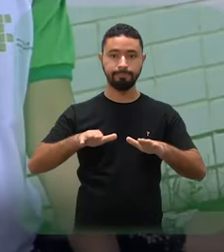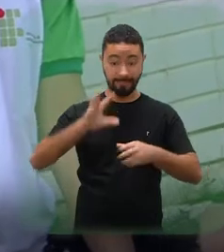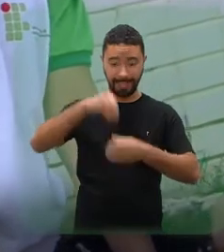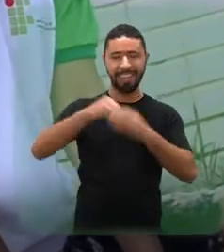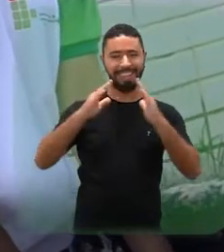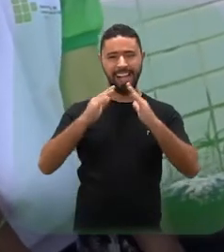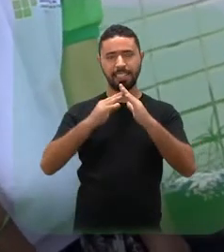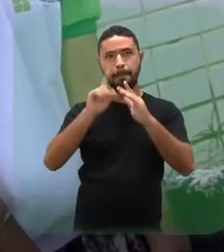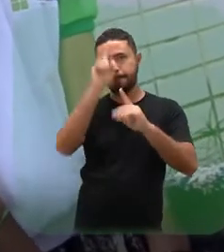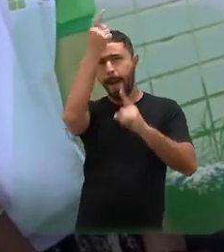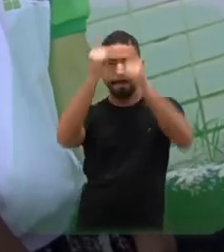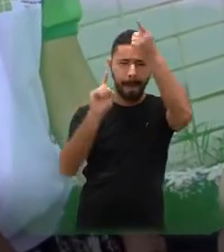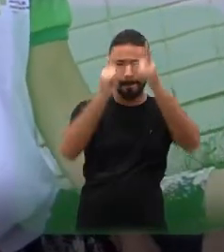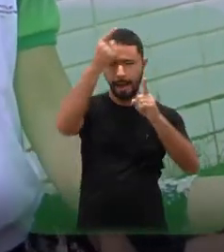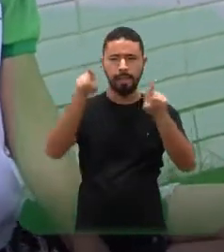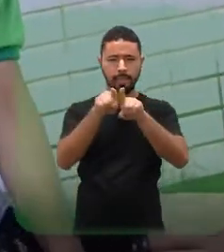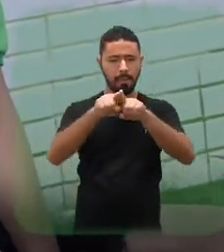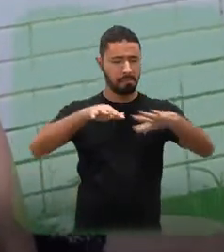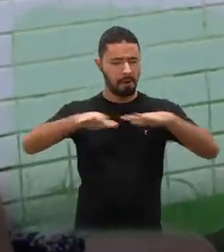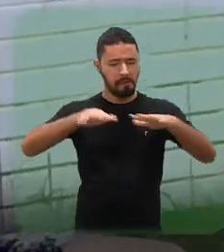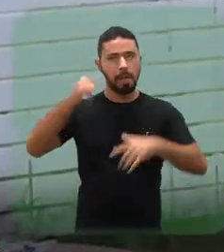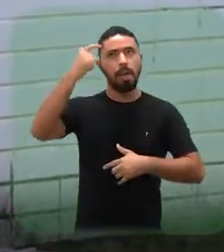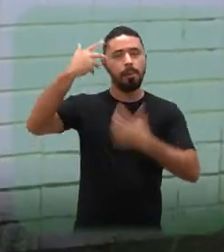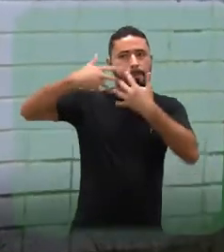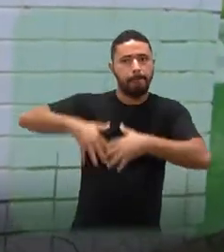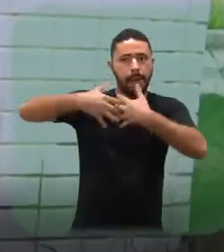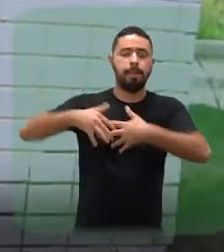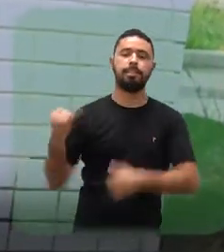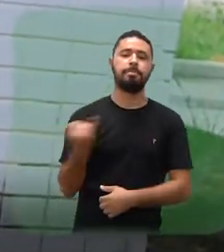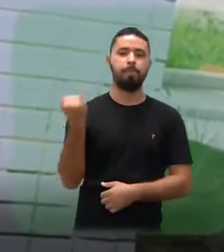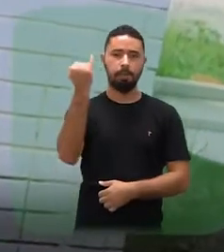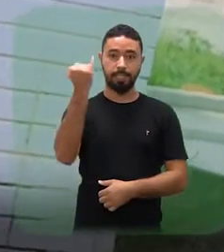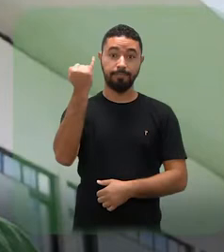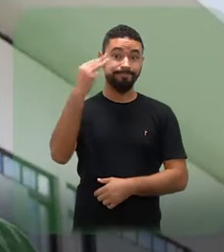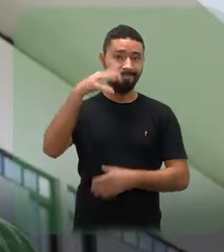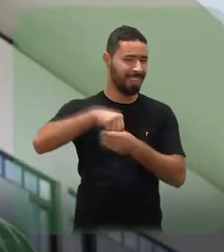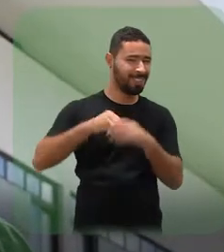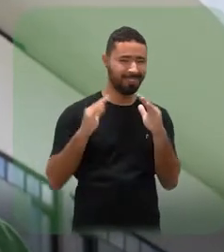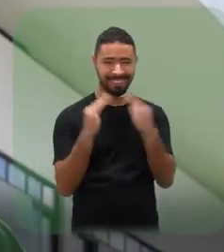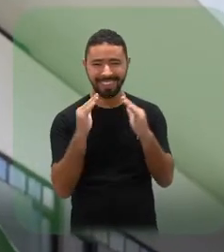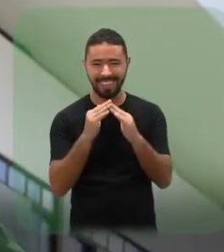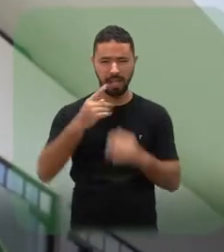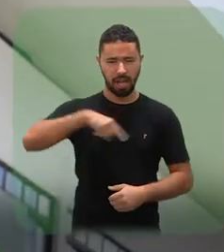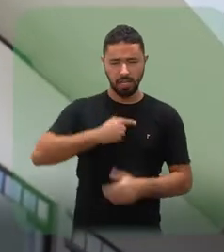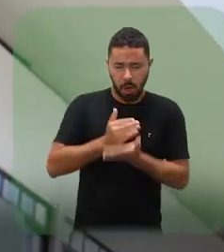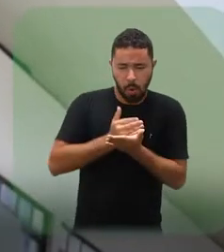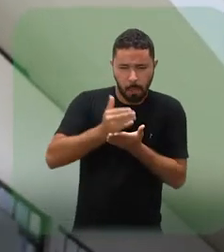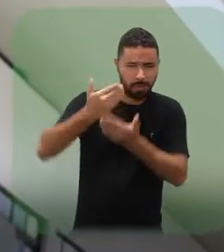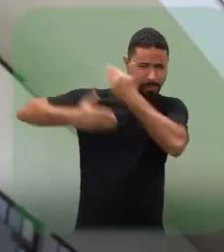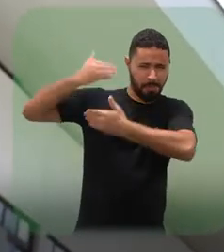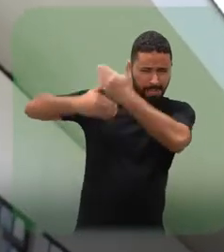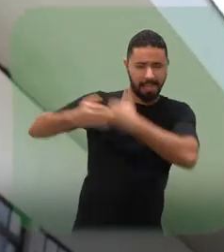gente fez surgir grandes ideias, grandes movimentos, grandes pensamentos e de dentro de casa,